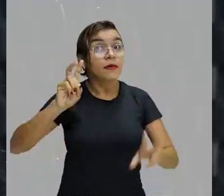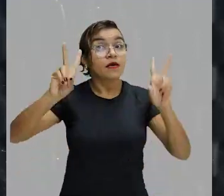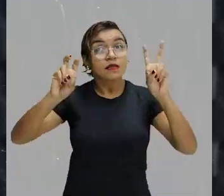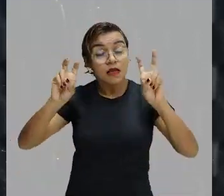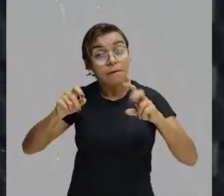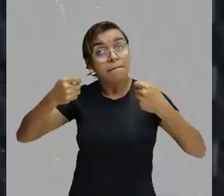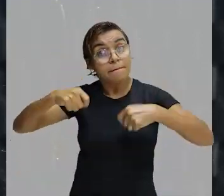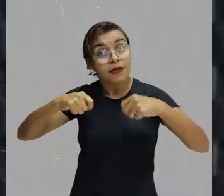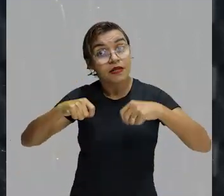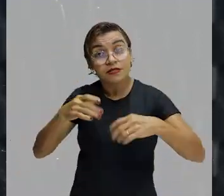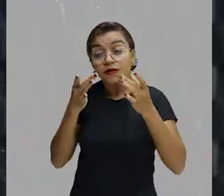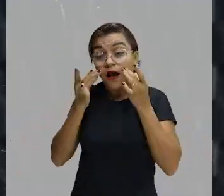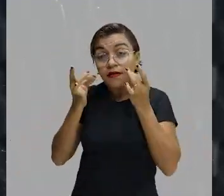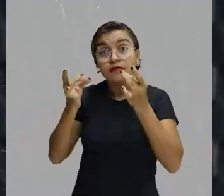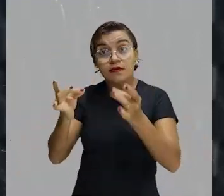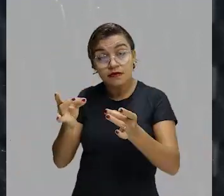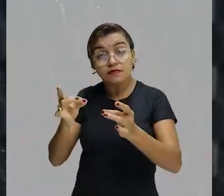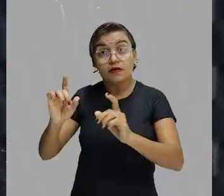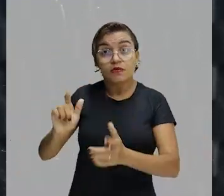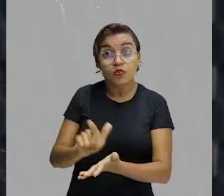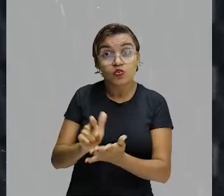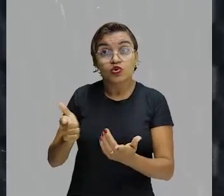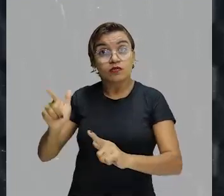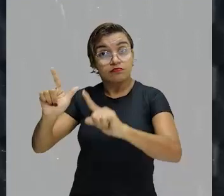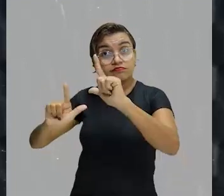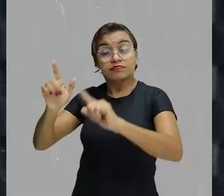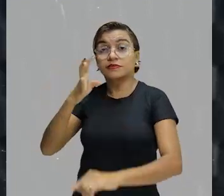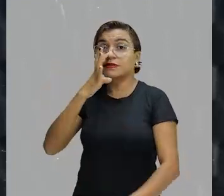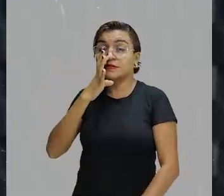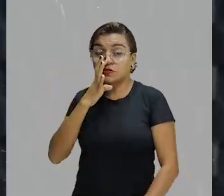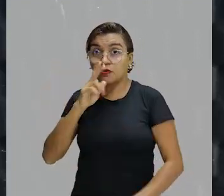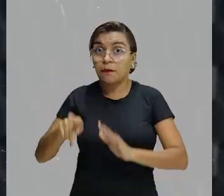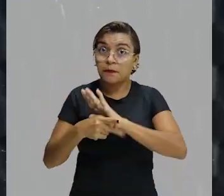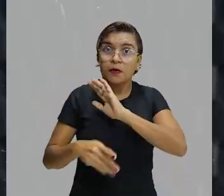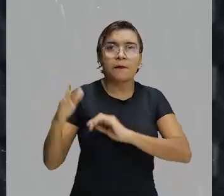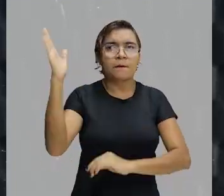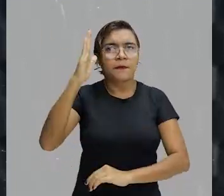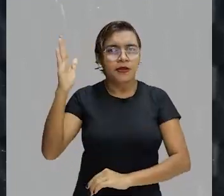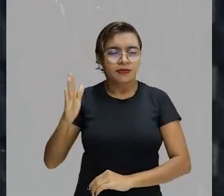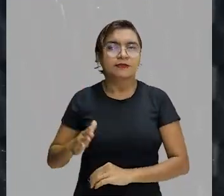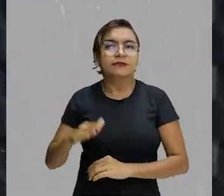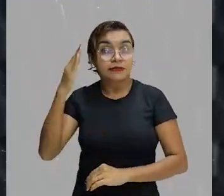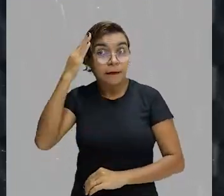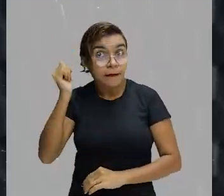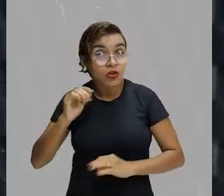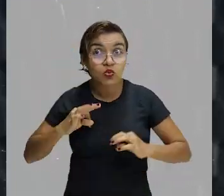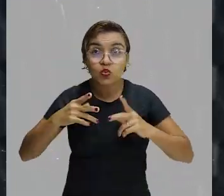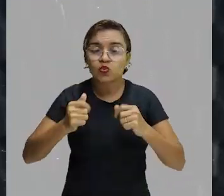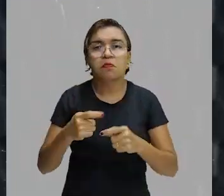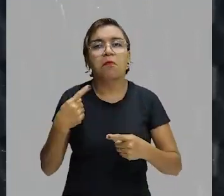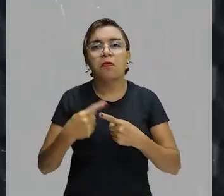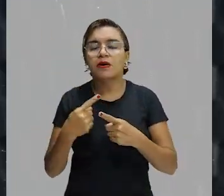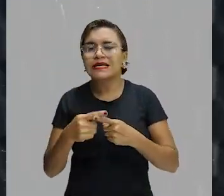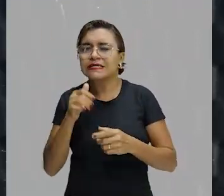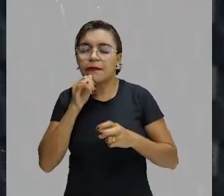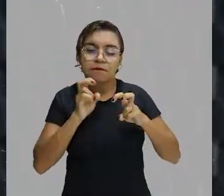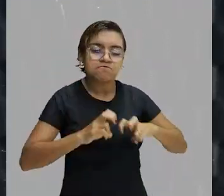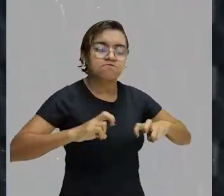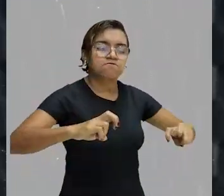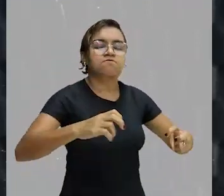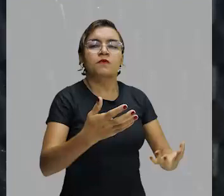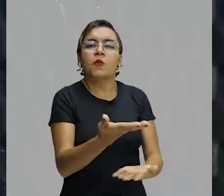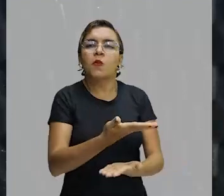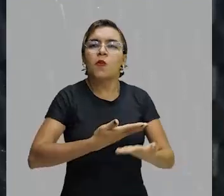vocês precisam estar atentos e acompanhar o que acontece no nosso país, na nossa sociedade. Porque, senão, vocês vão chegar em uma roda de conversa